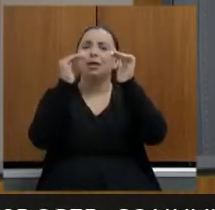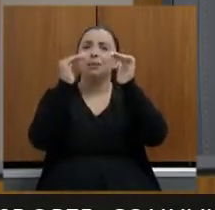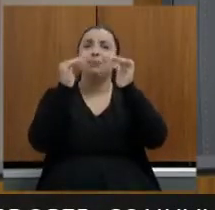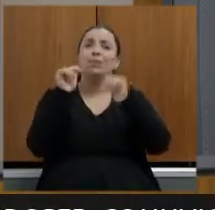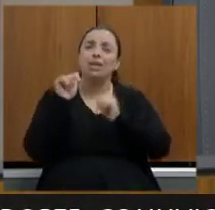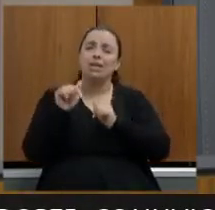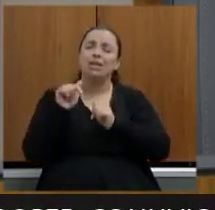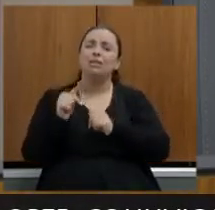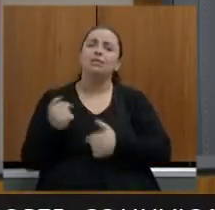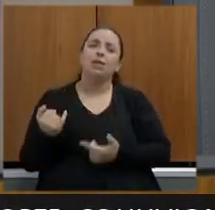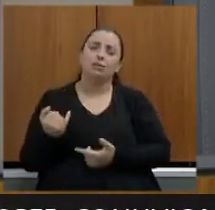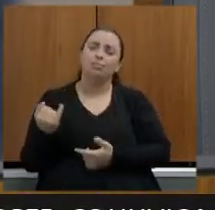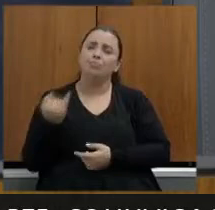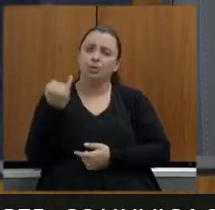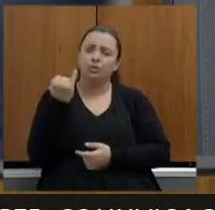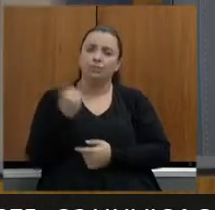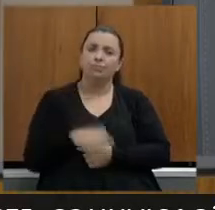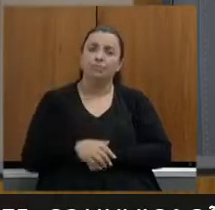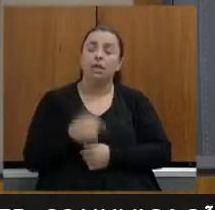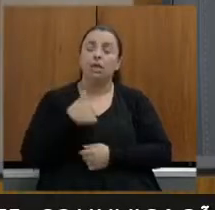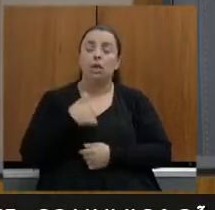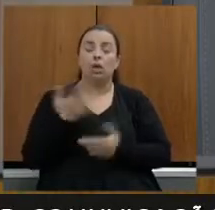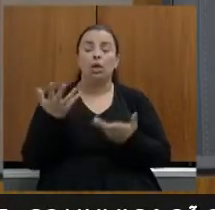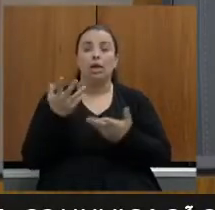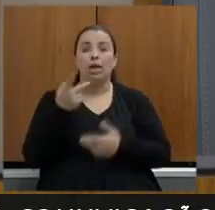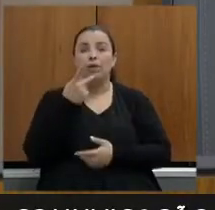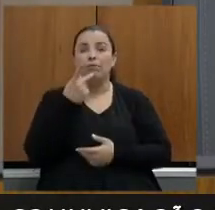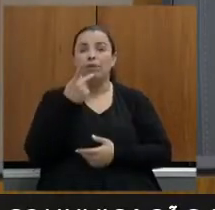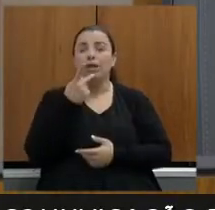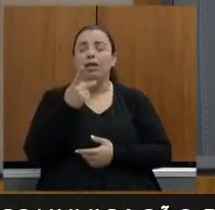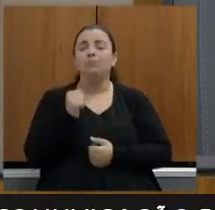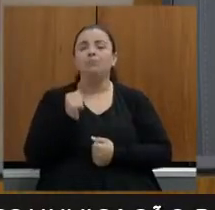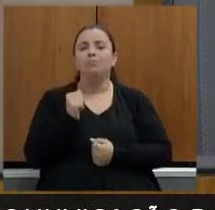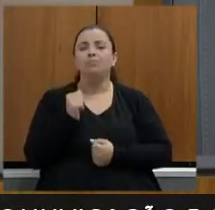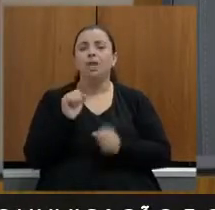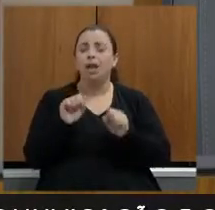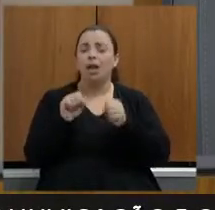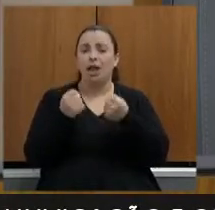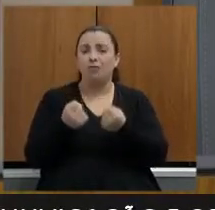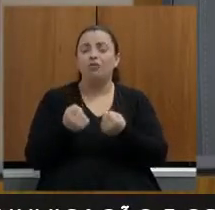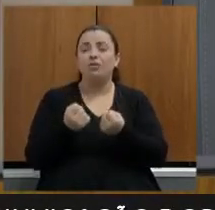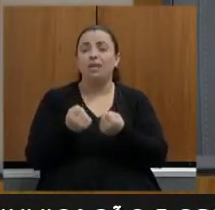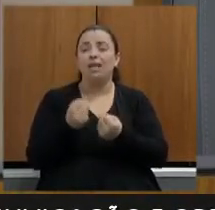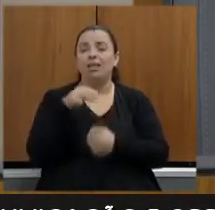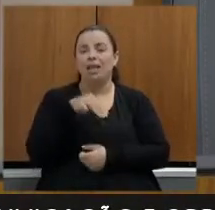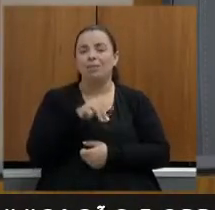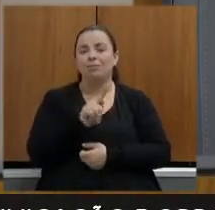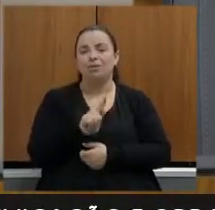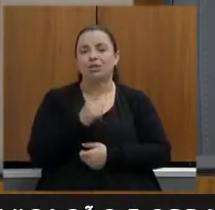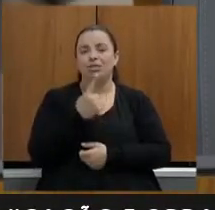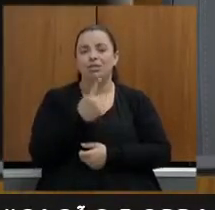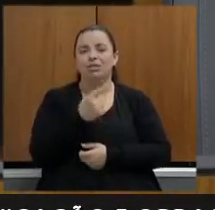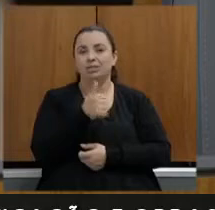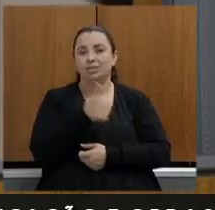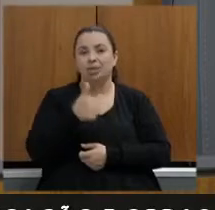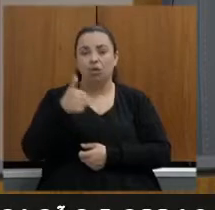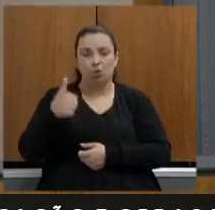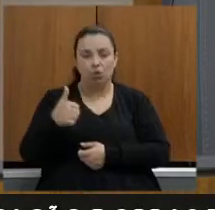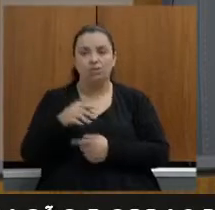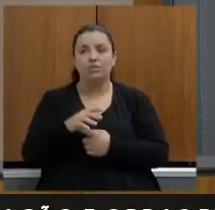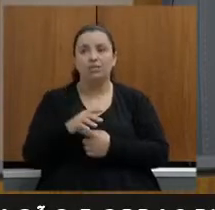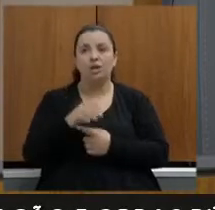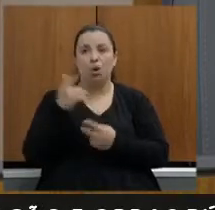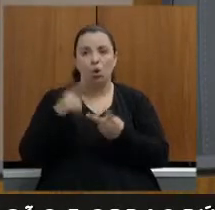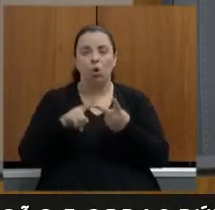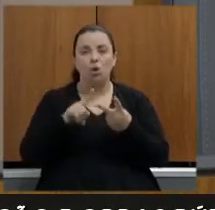eu queria mesmo era aqui destacar foi falado da MG111 da 108 que estão lá na região que